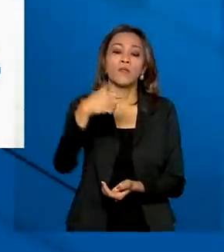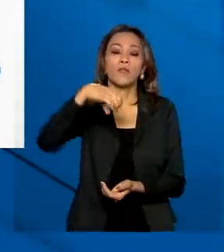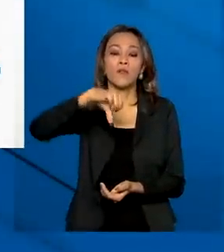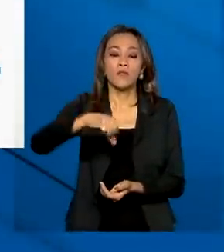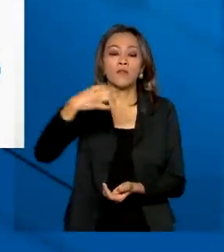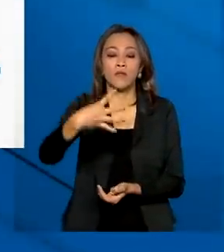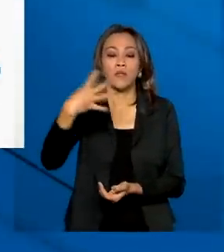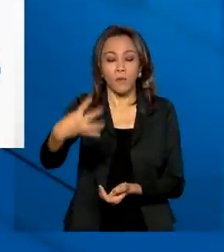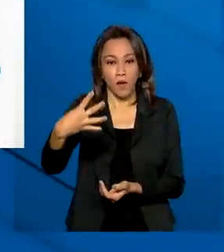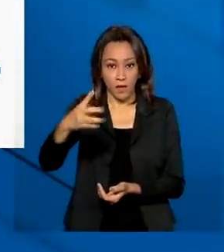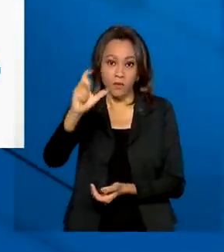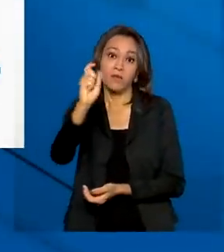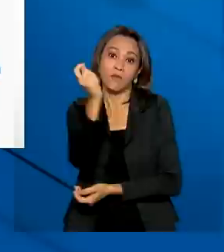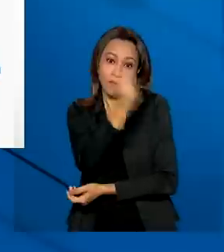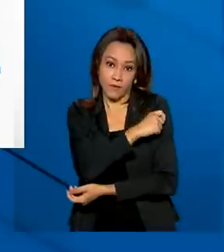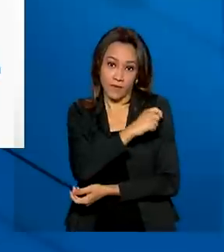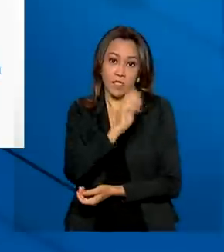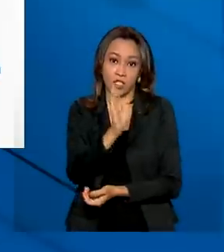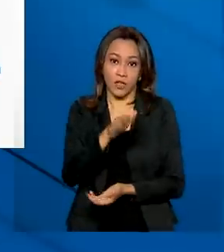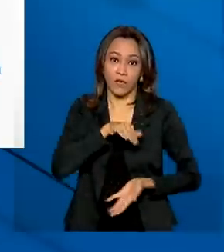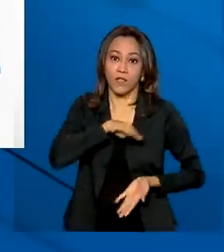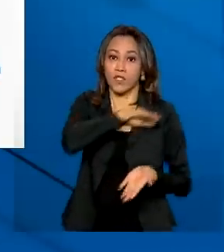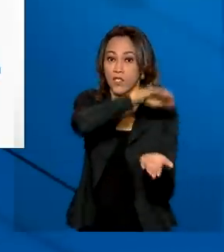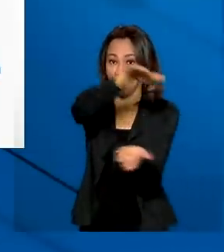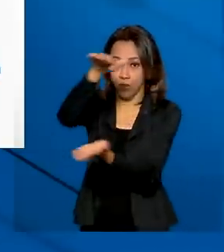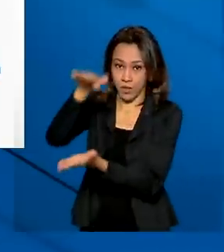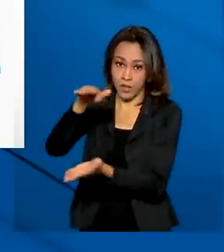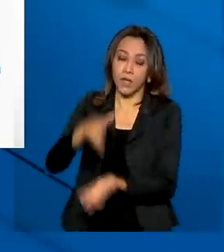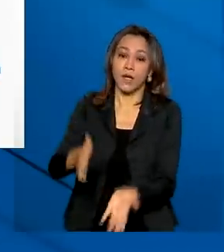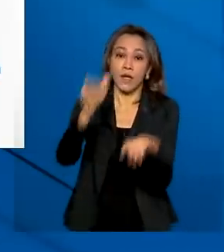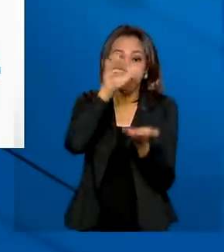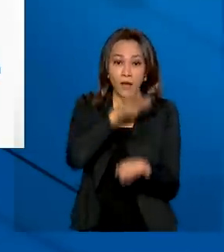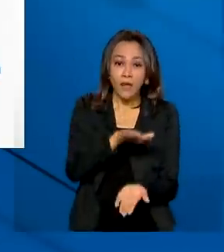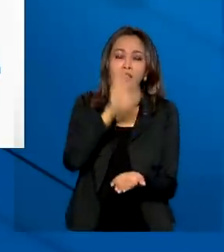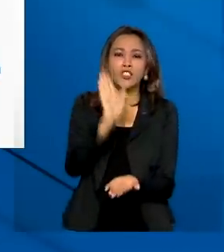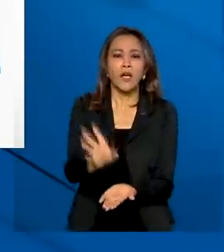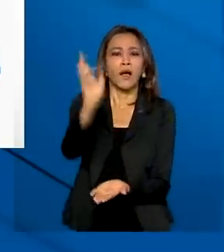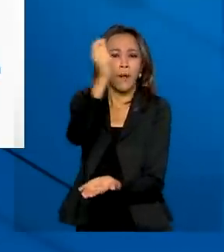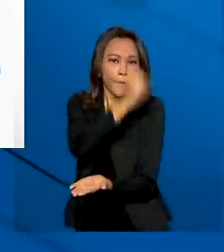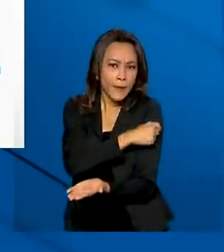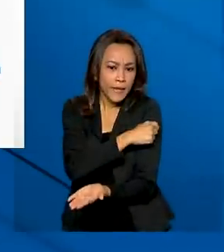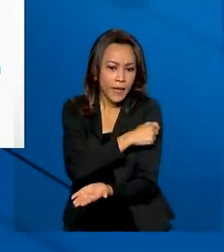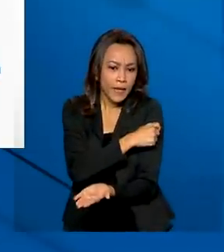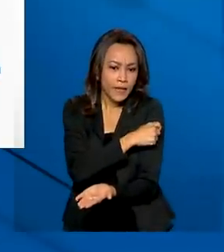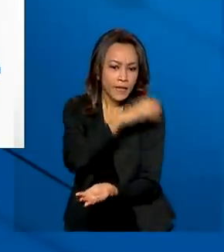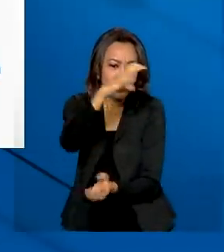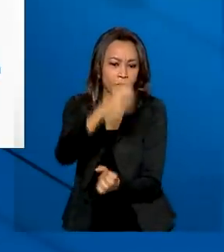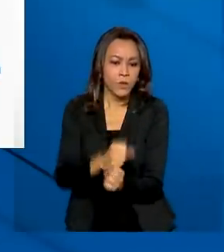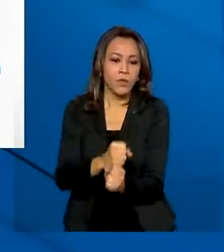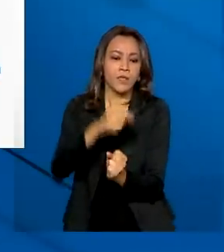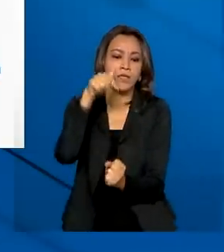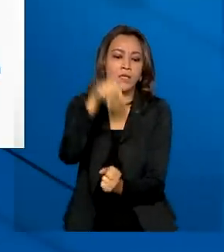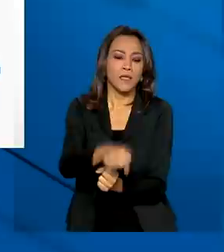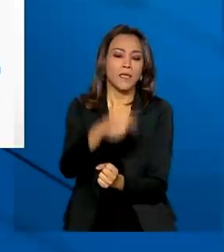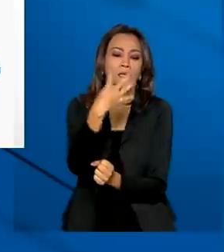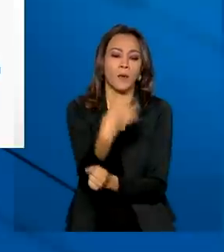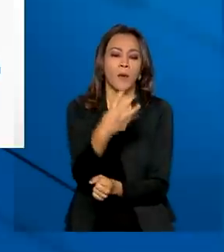vacinas contra a Covid-19. O total de doses aplicadas somam 74